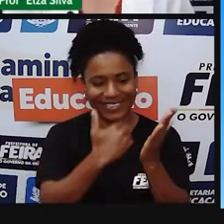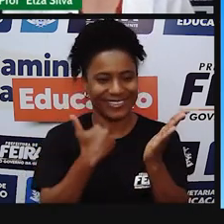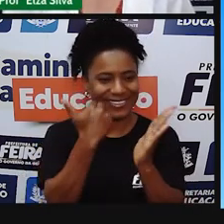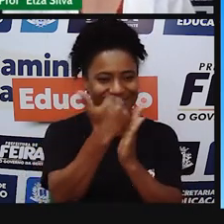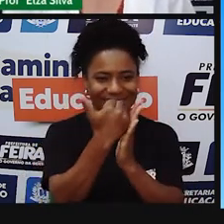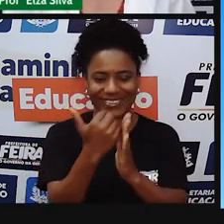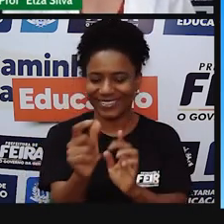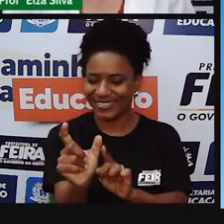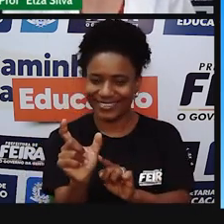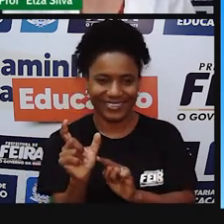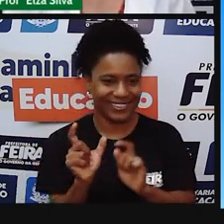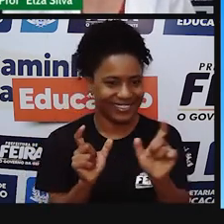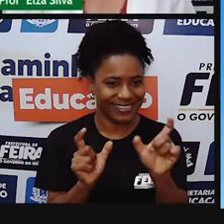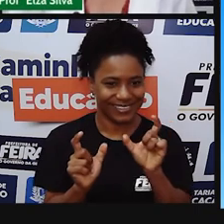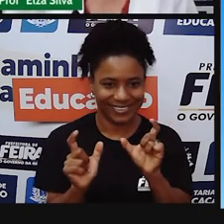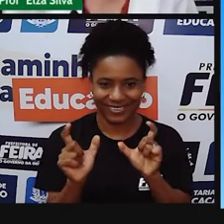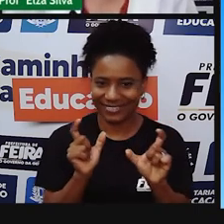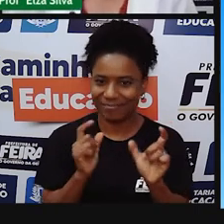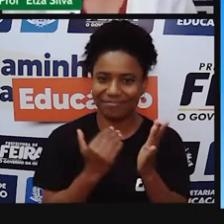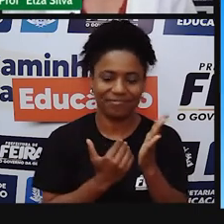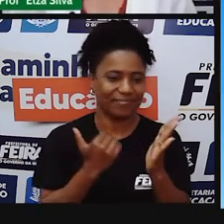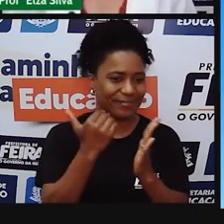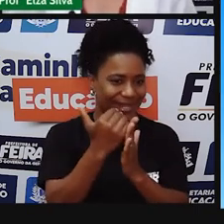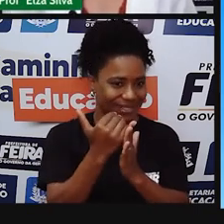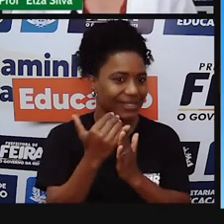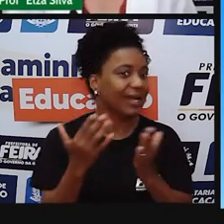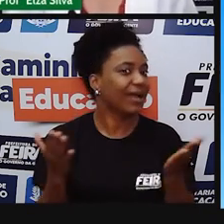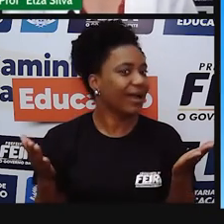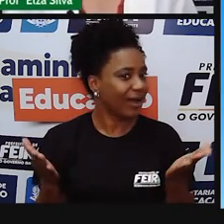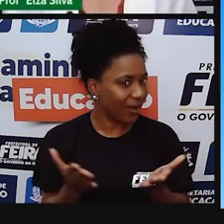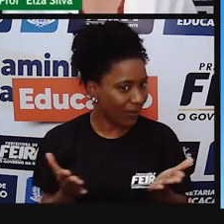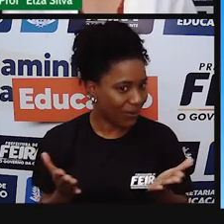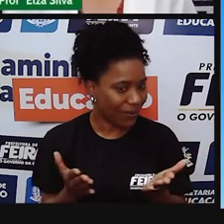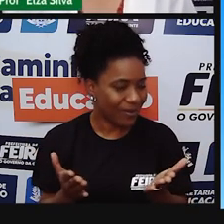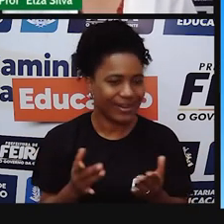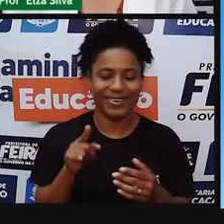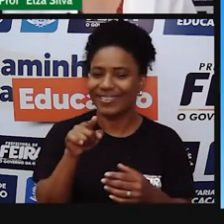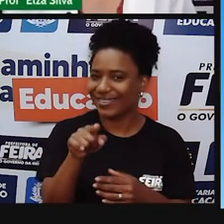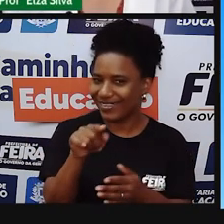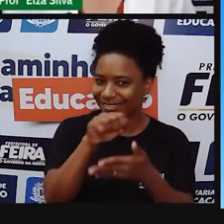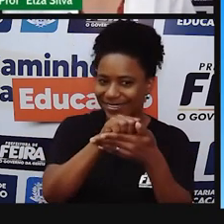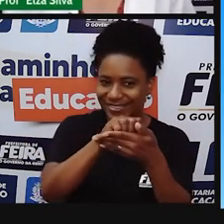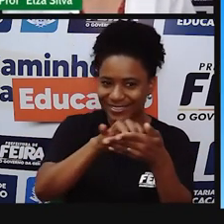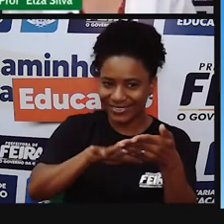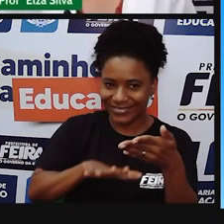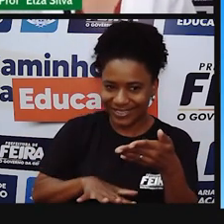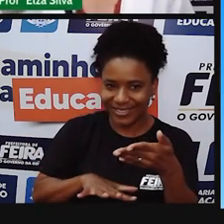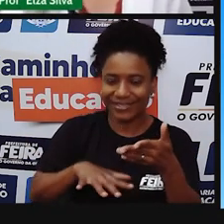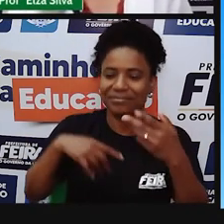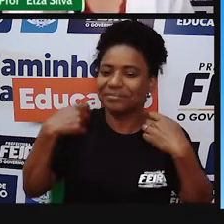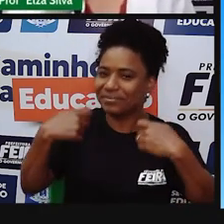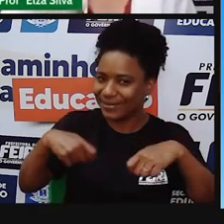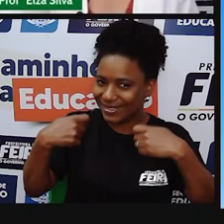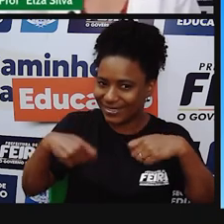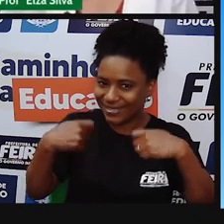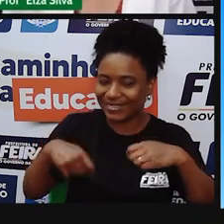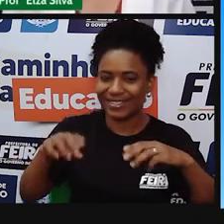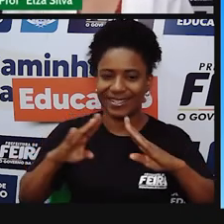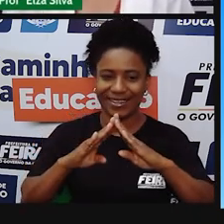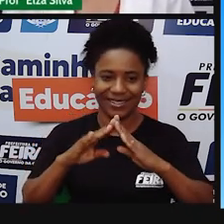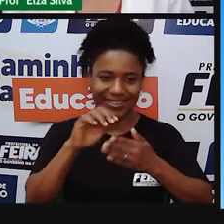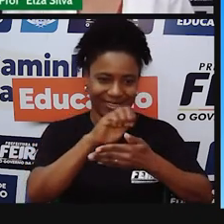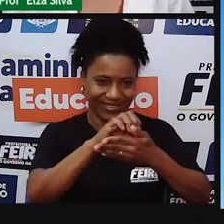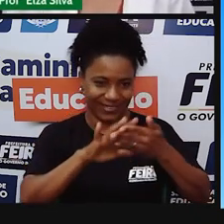vocabulário em inglês. Então, chegou a hora do desafio que você precisa